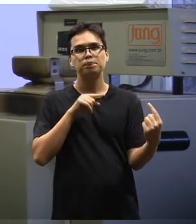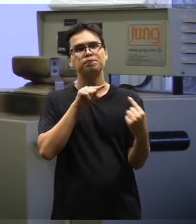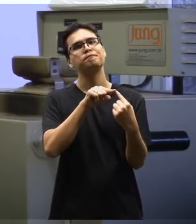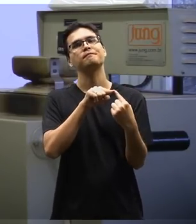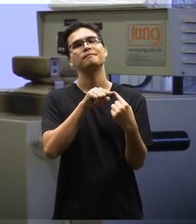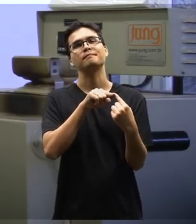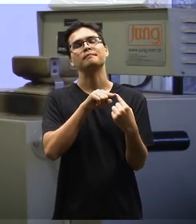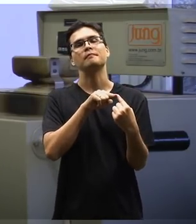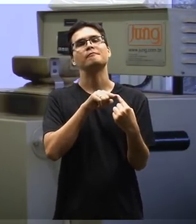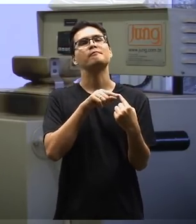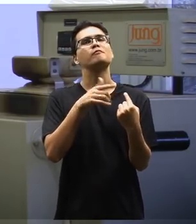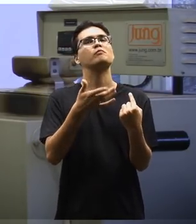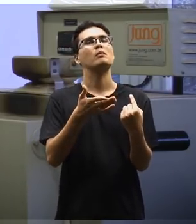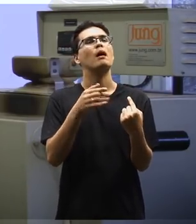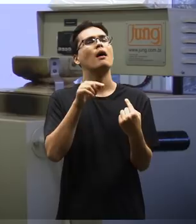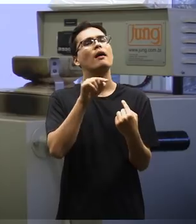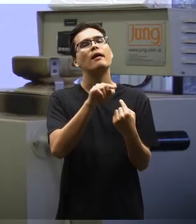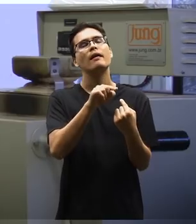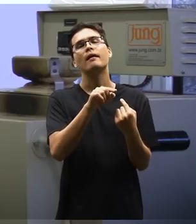qual eu me enquadro,